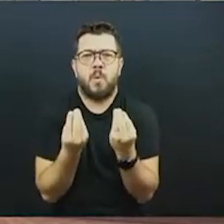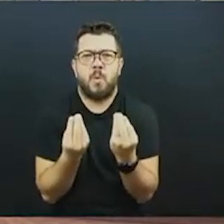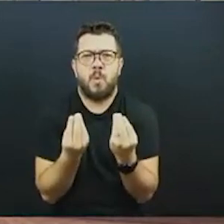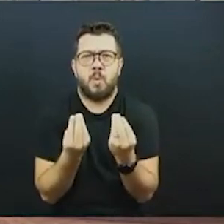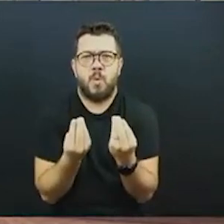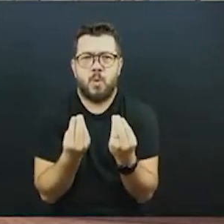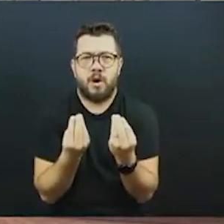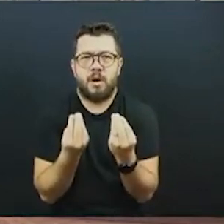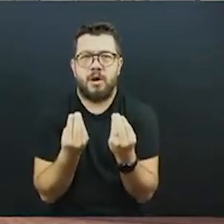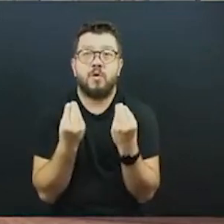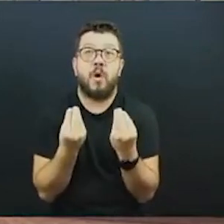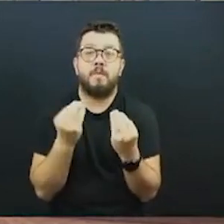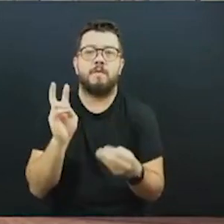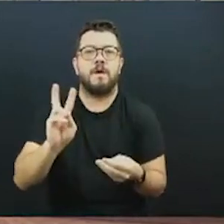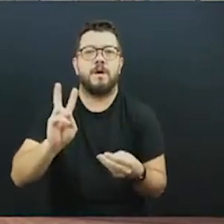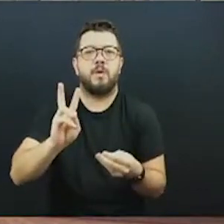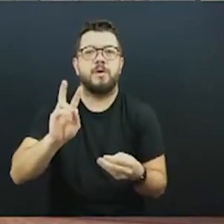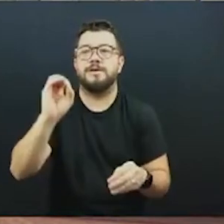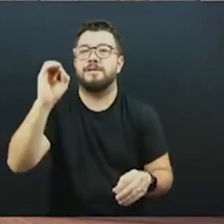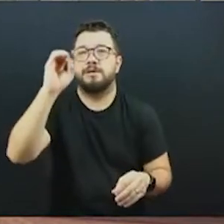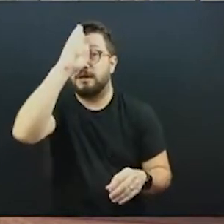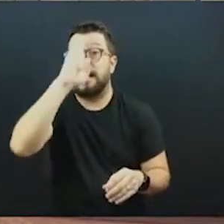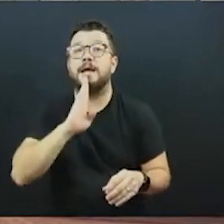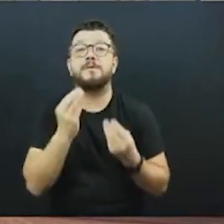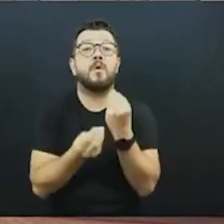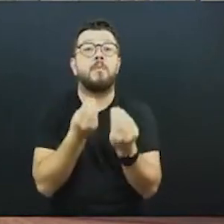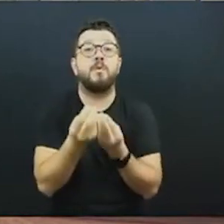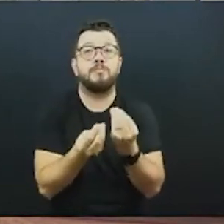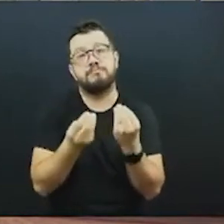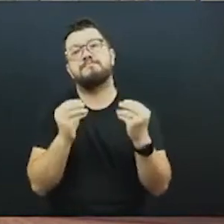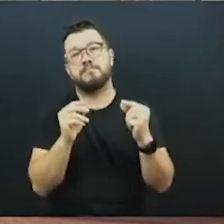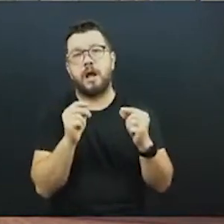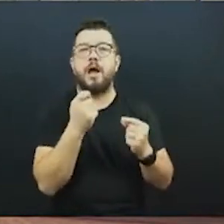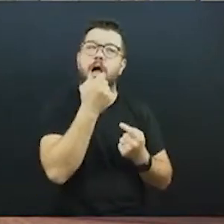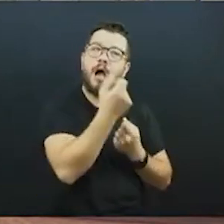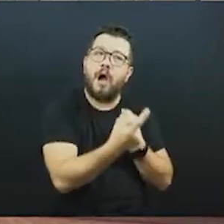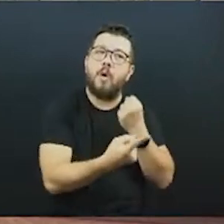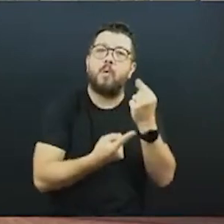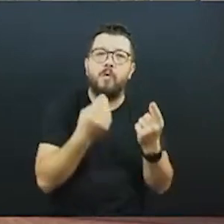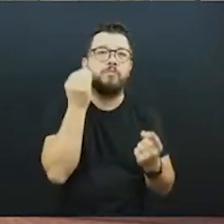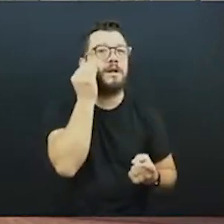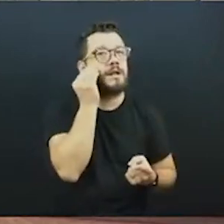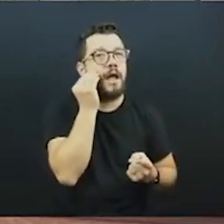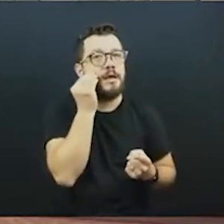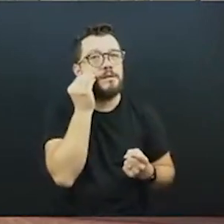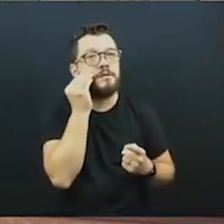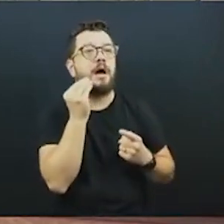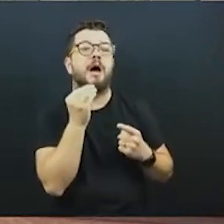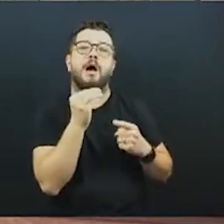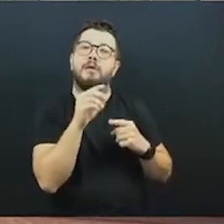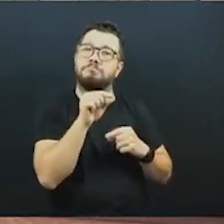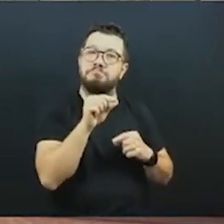Curitiba? Existe como? Existe. Começando com algumas linhas poucas, fazendo um teste na cidade. Podemos fazer isso.